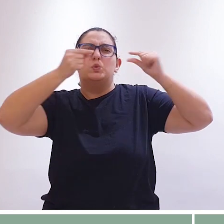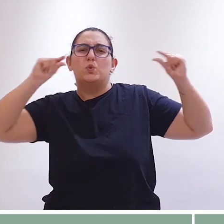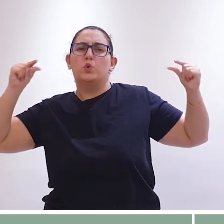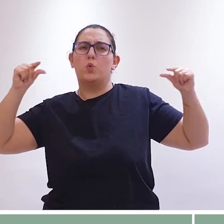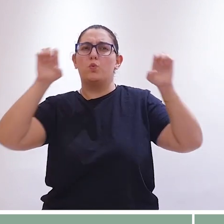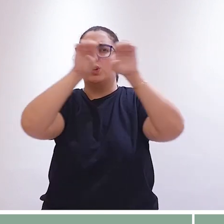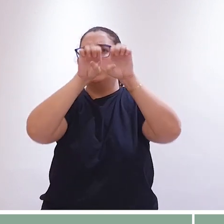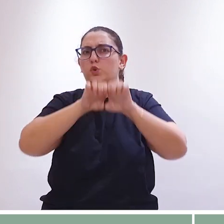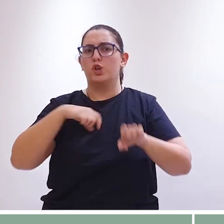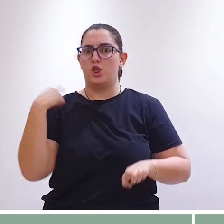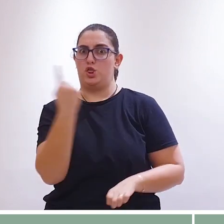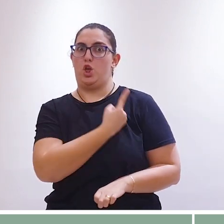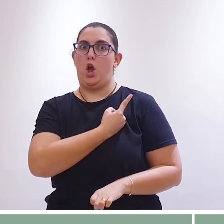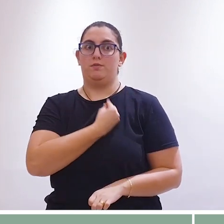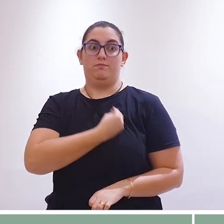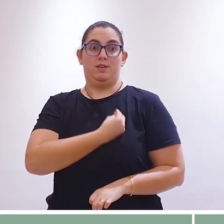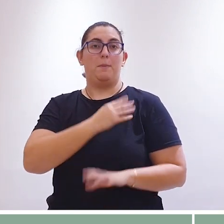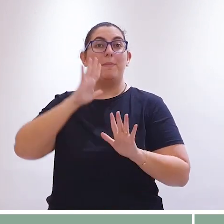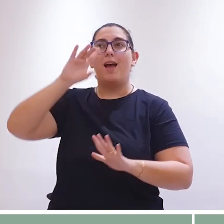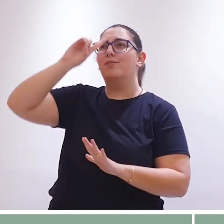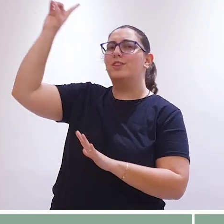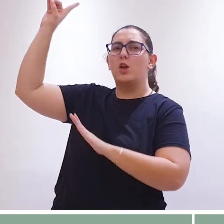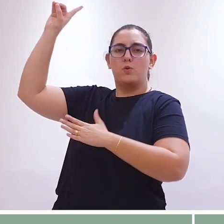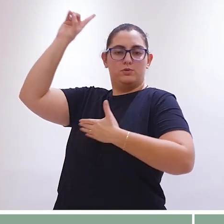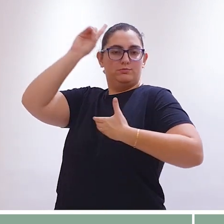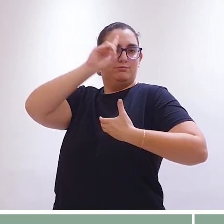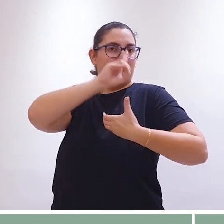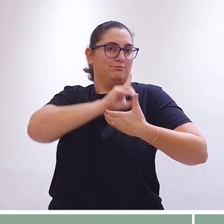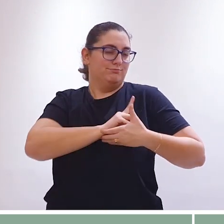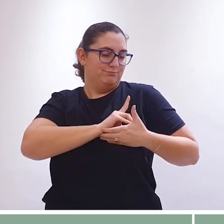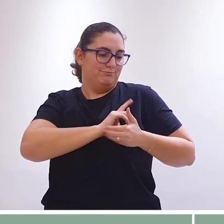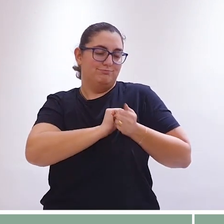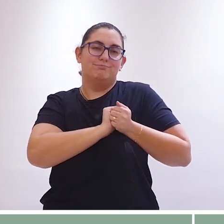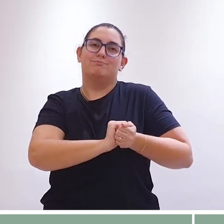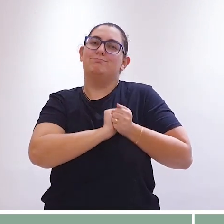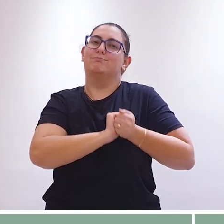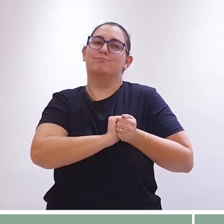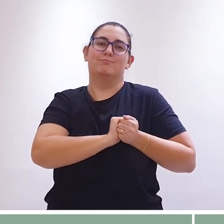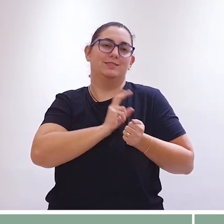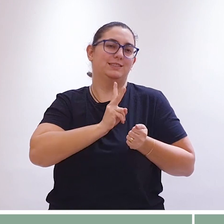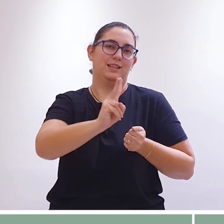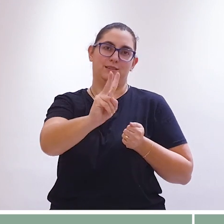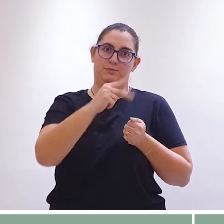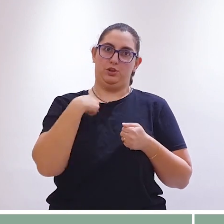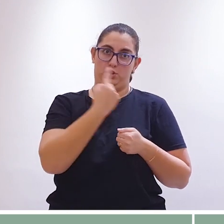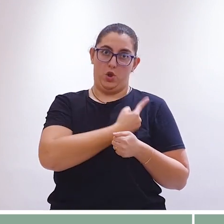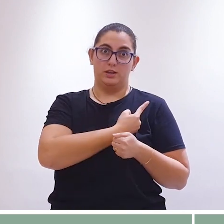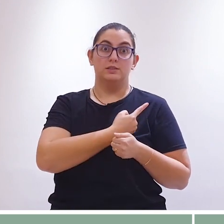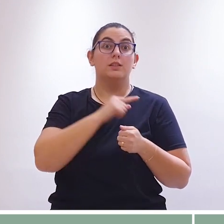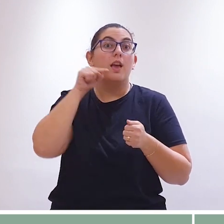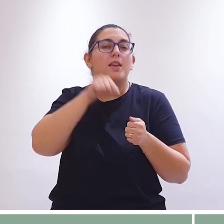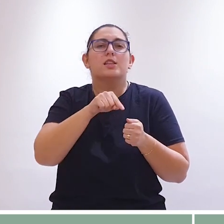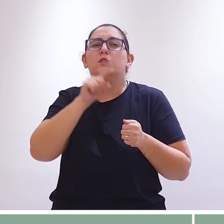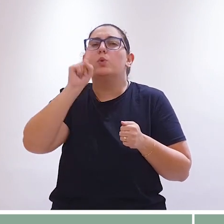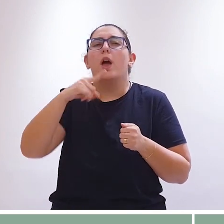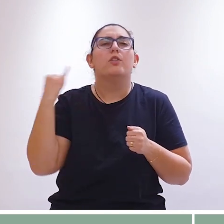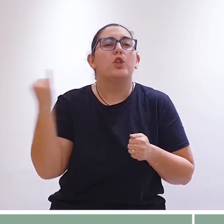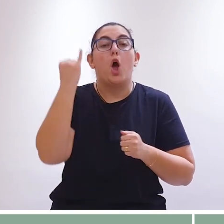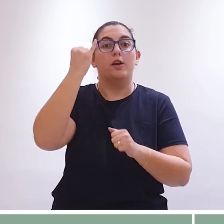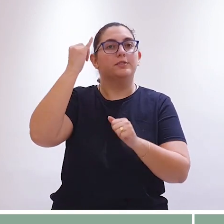está fora de nós, mas a descoberta de que Deus nos habita, de que Deus está em nós.